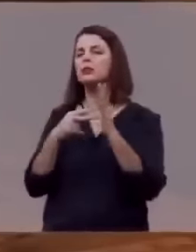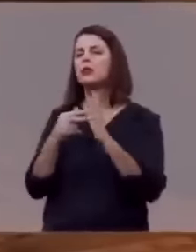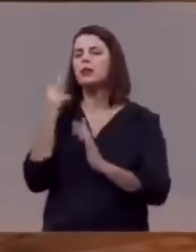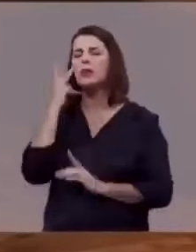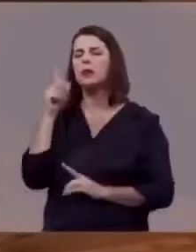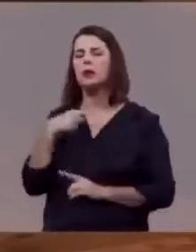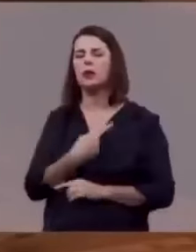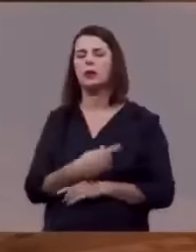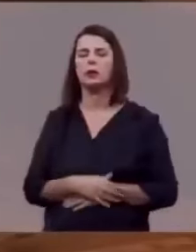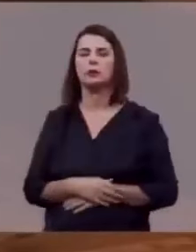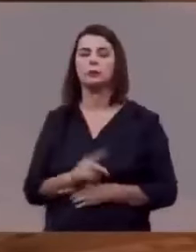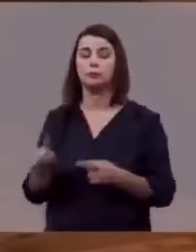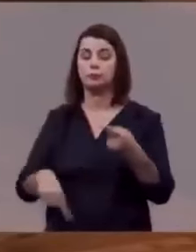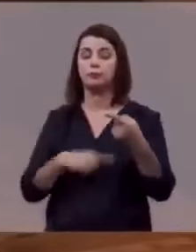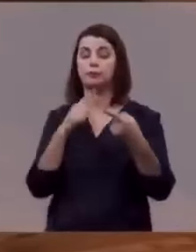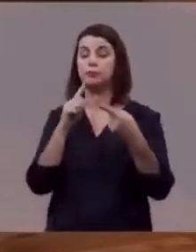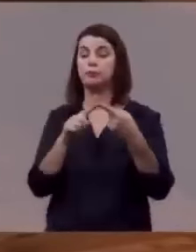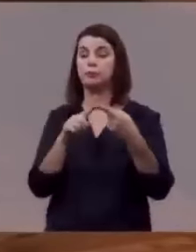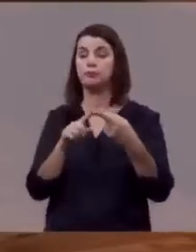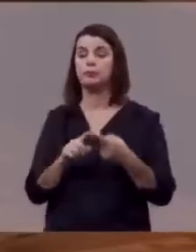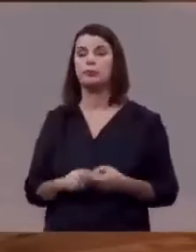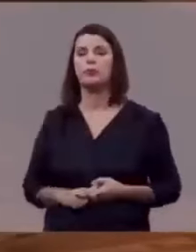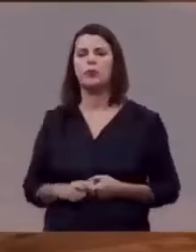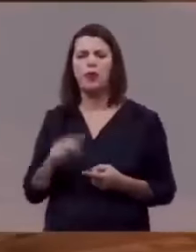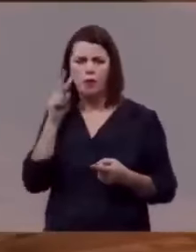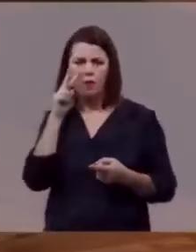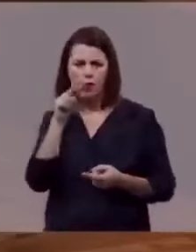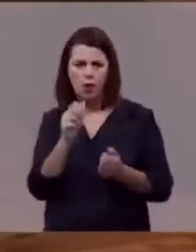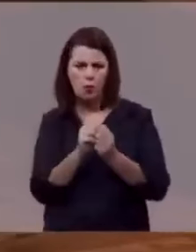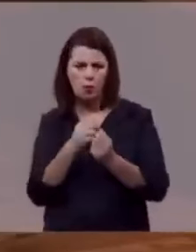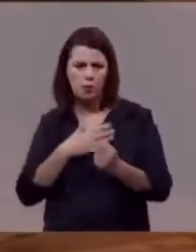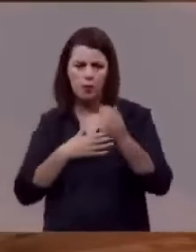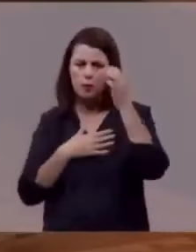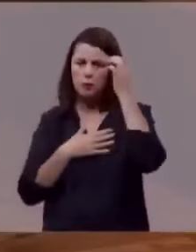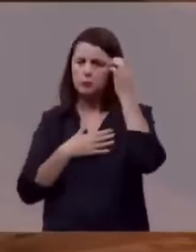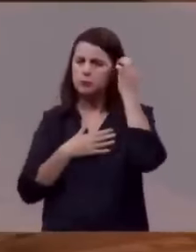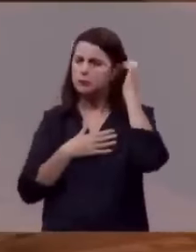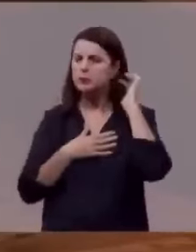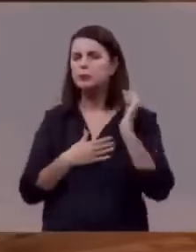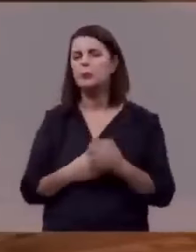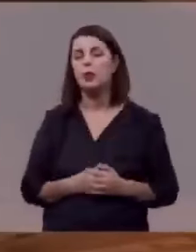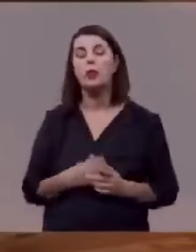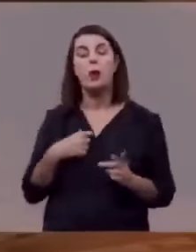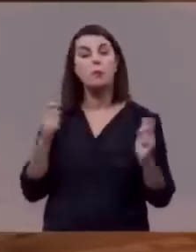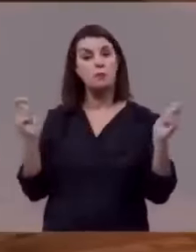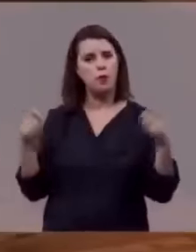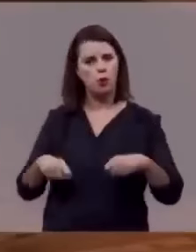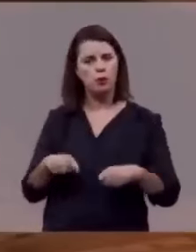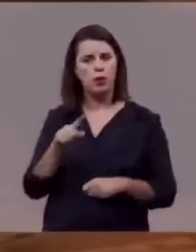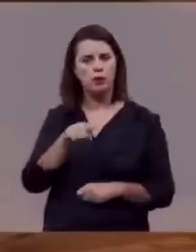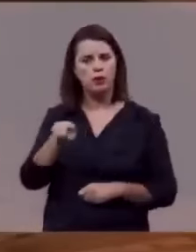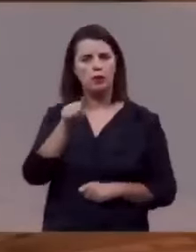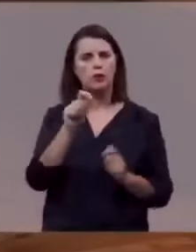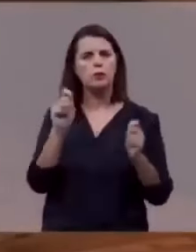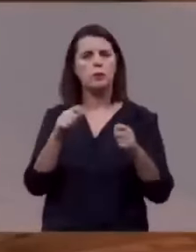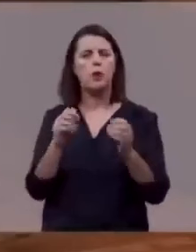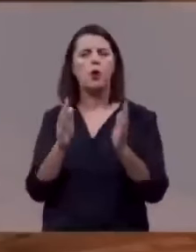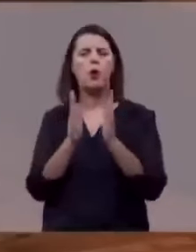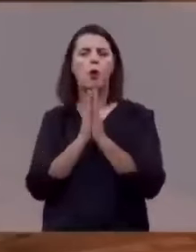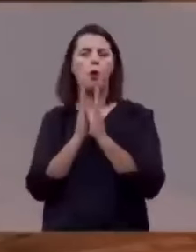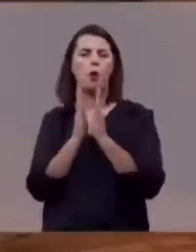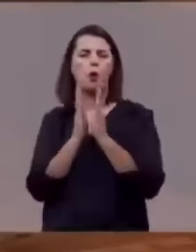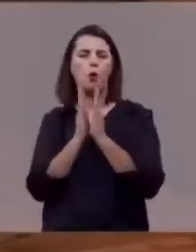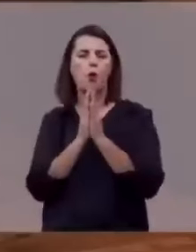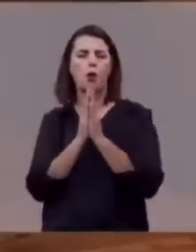para nós. Primeiro, confira aí comigo, que então é possível você orar,